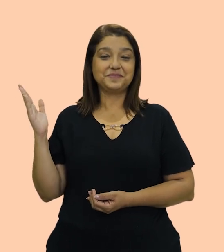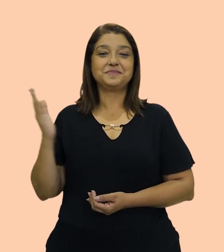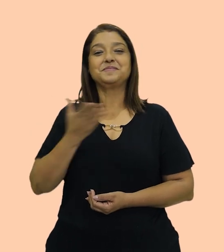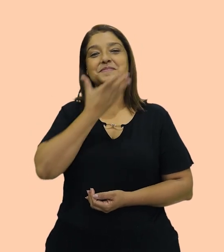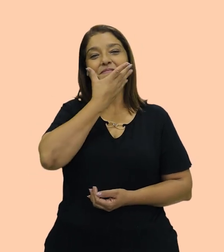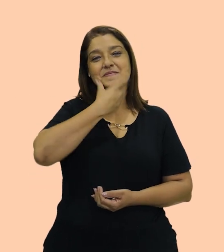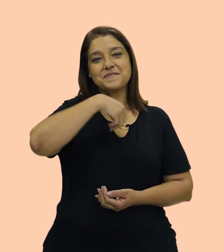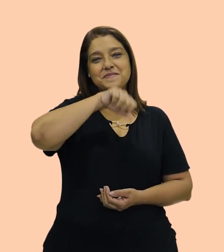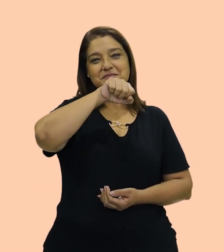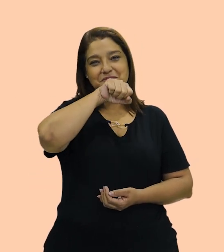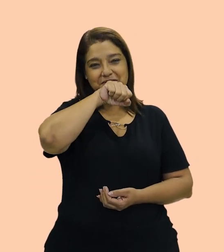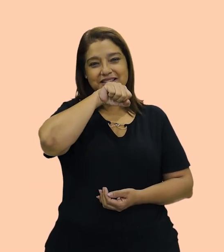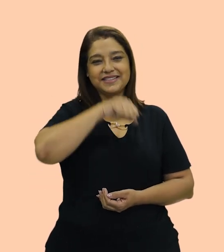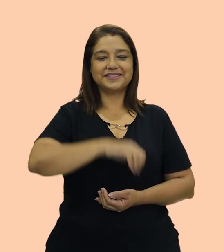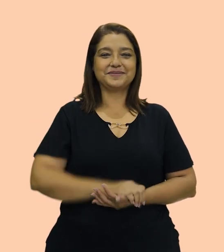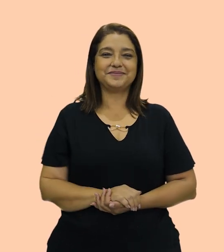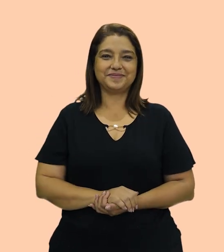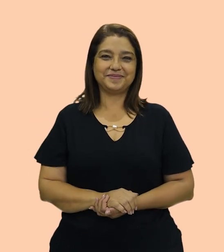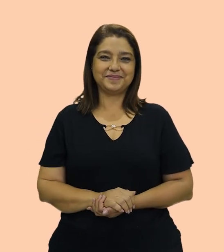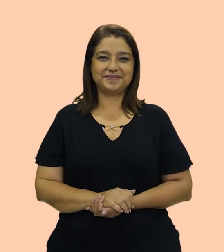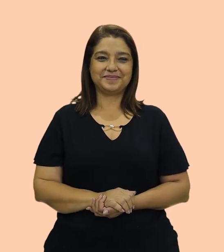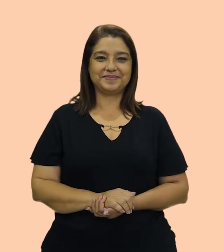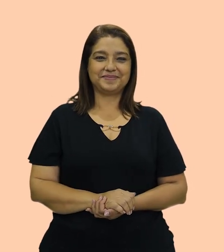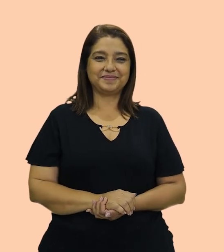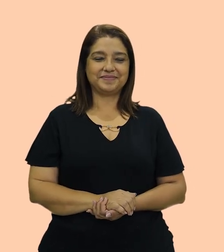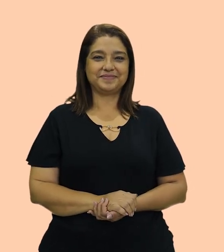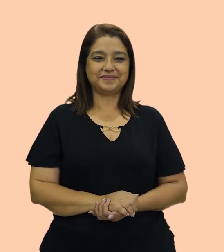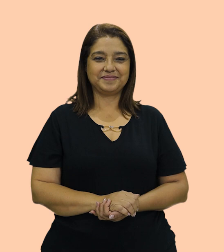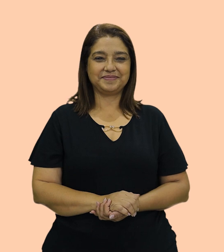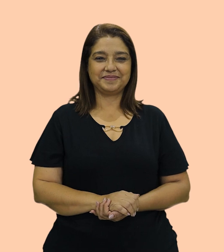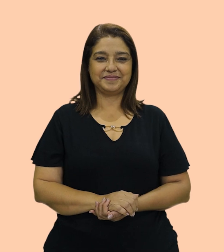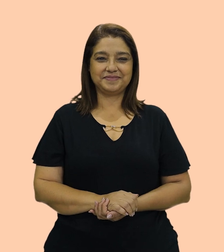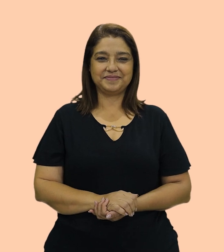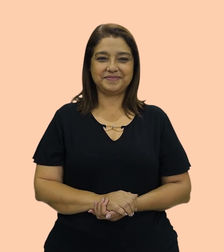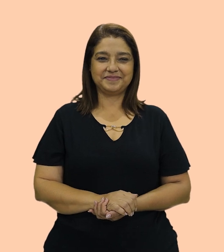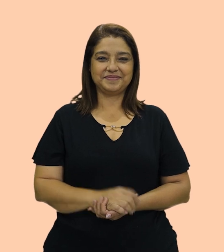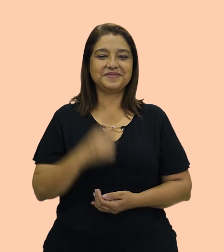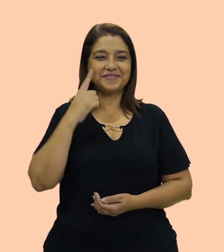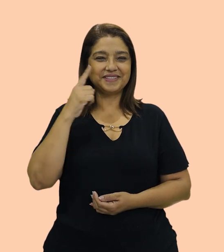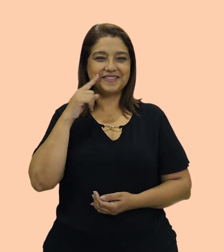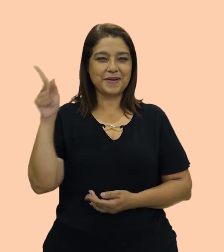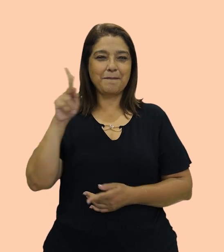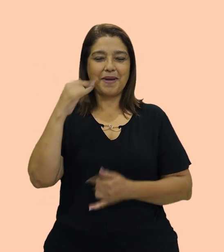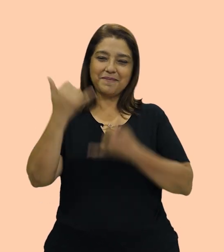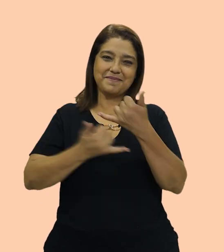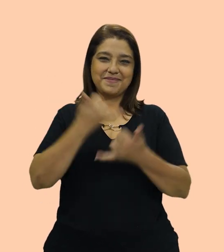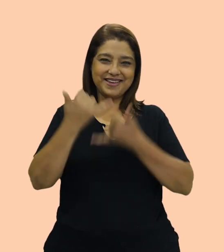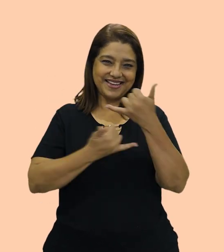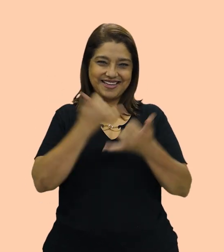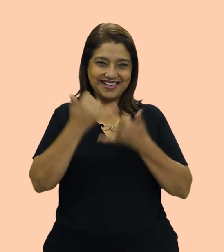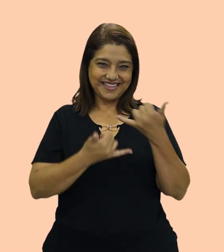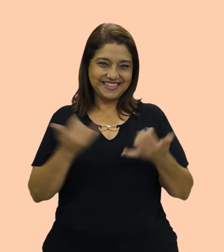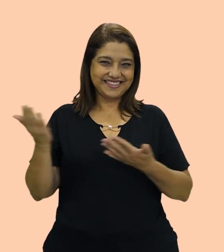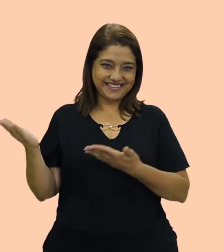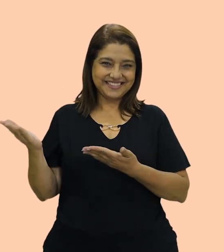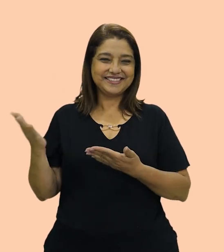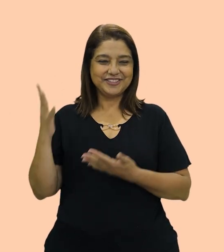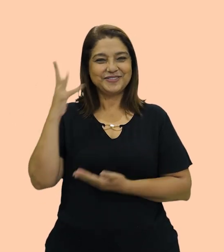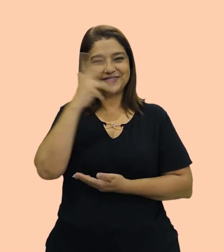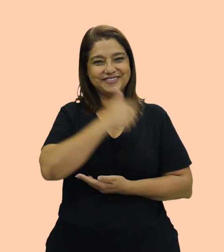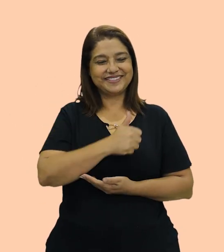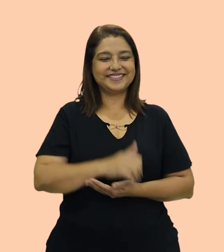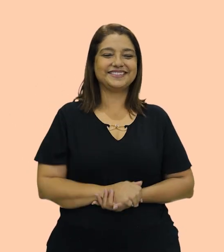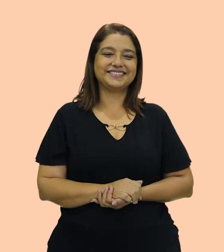Dad, papai. Father. Pai. Tá vendo a festa que esse pai tá fazendo aí? Com o